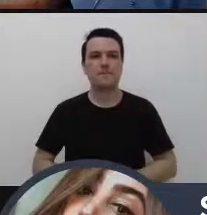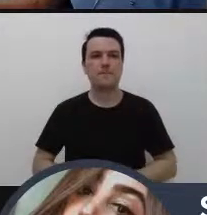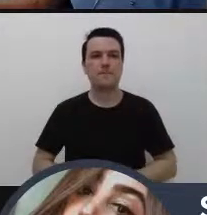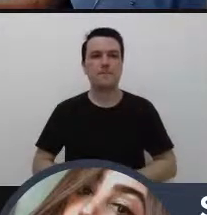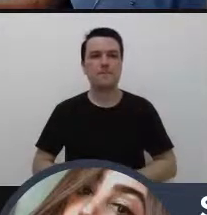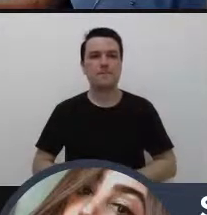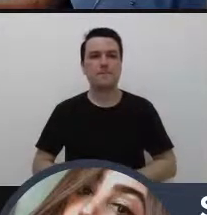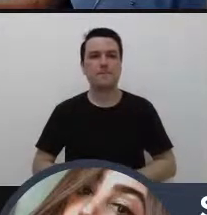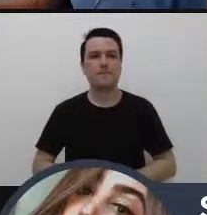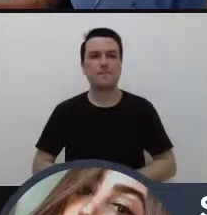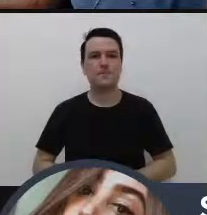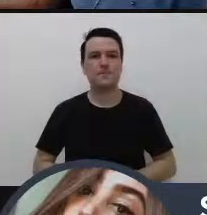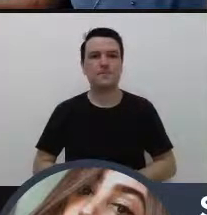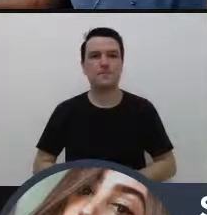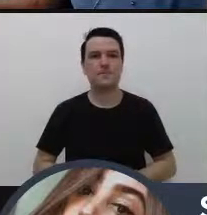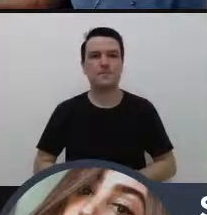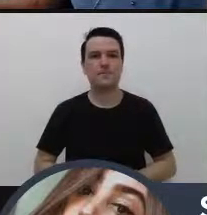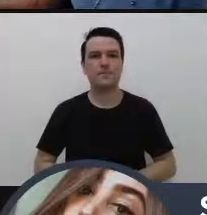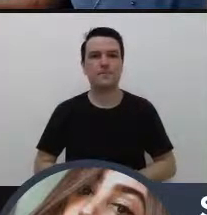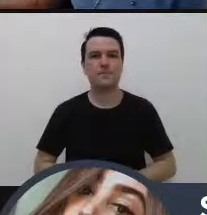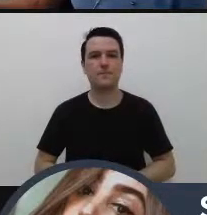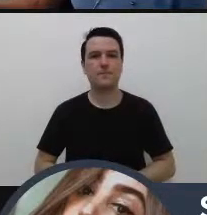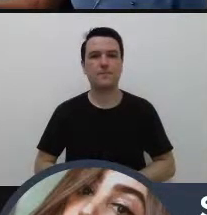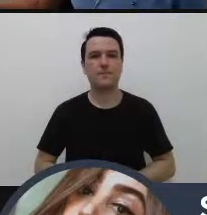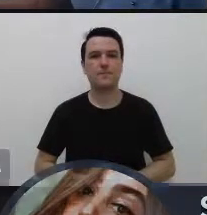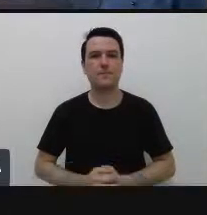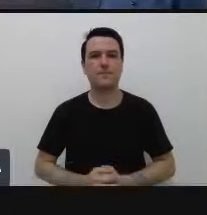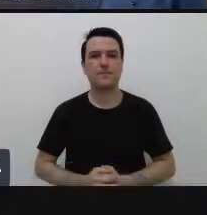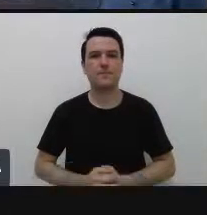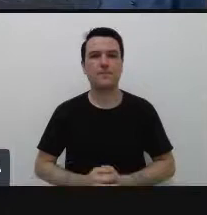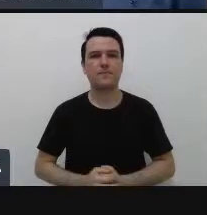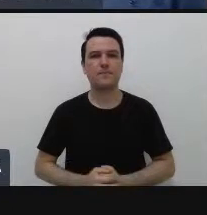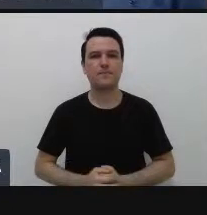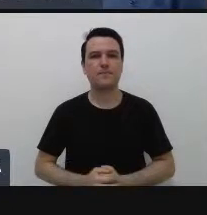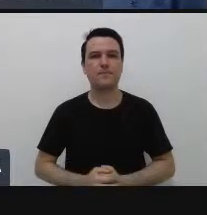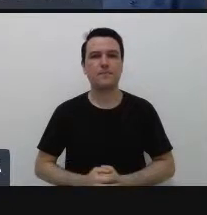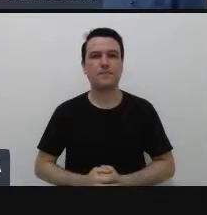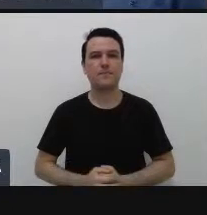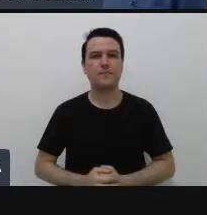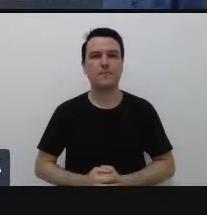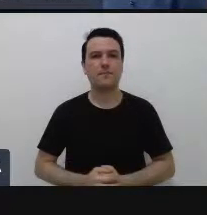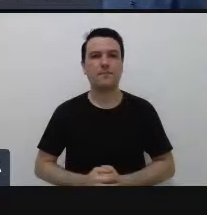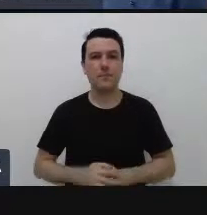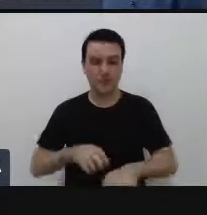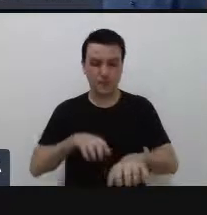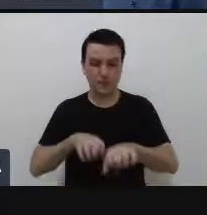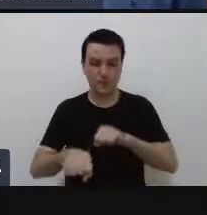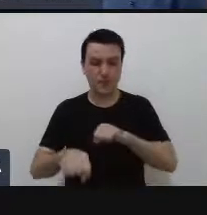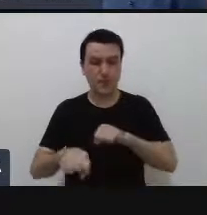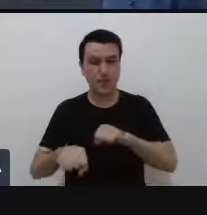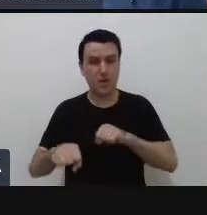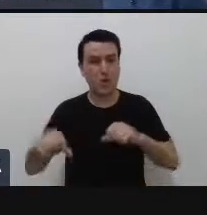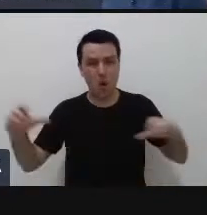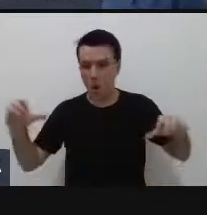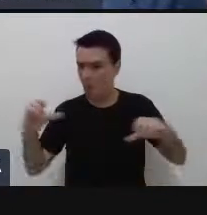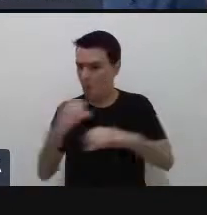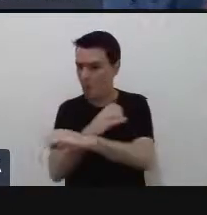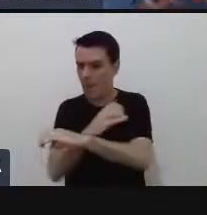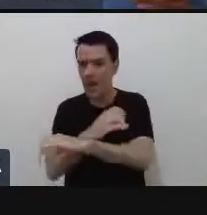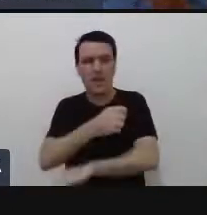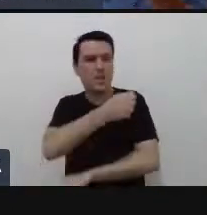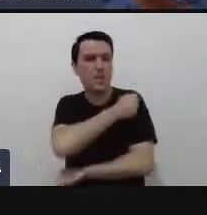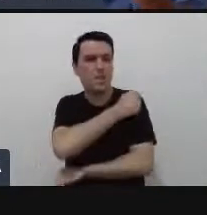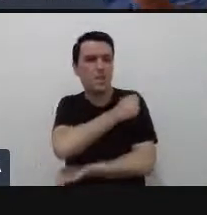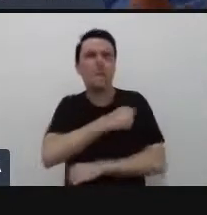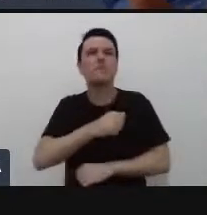mais conectado pessoas mais motivadas foi duas vezes uma formação integral dos estudantes é aqui a gente está falando também